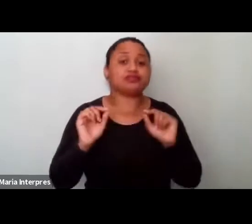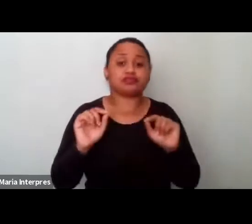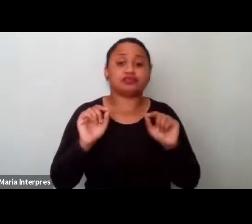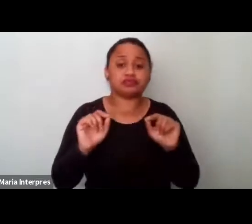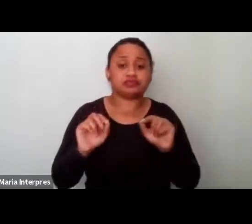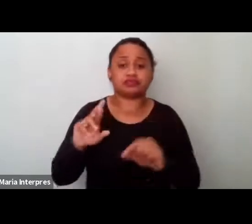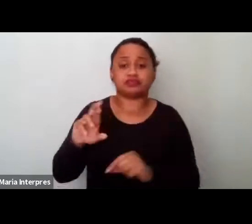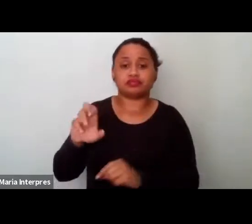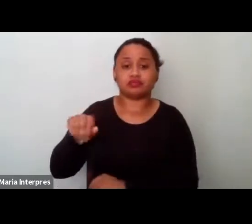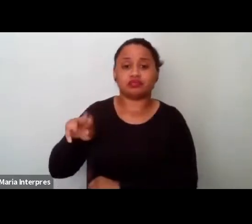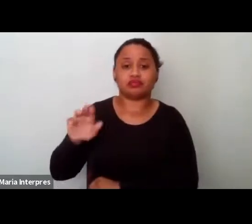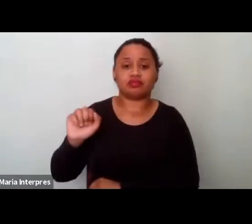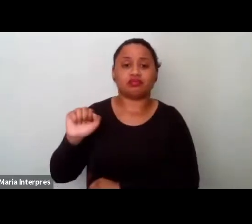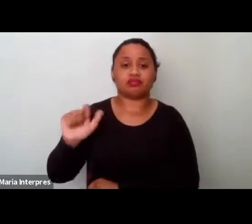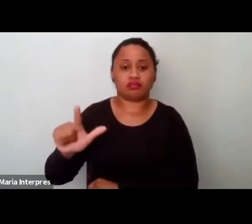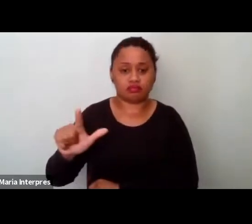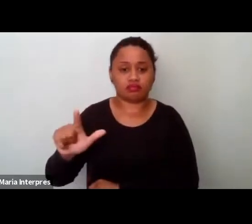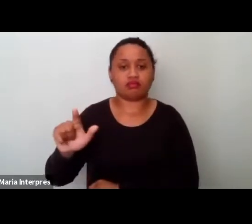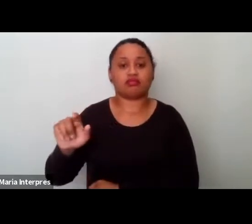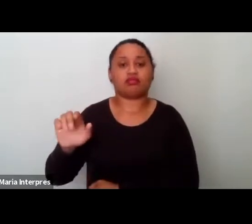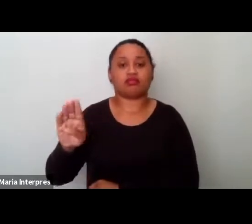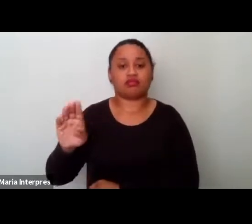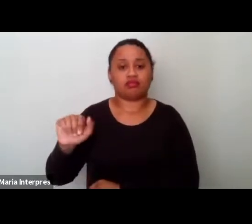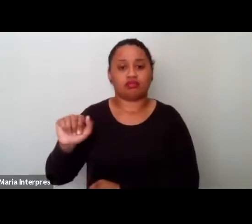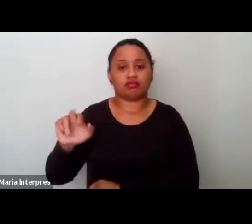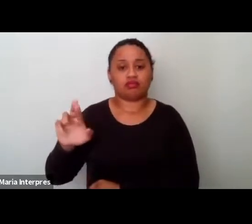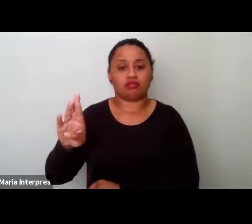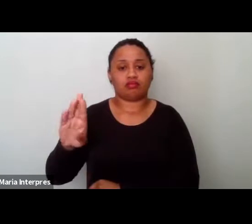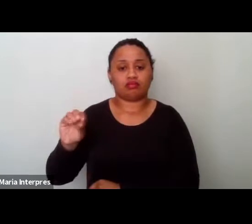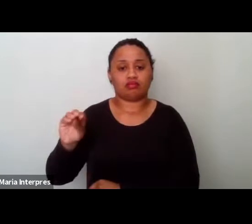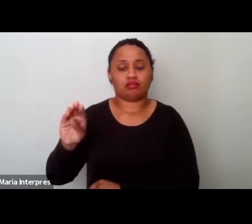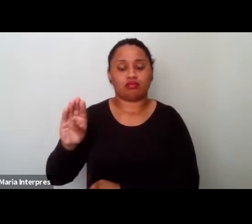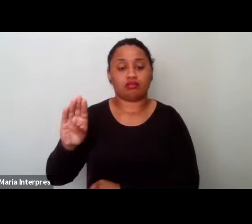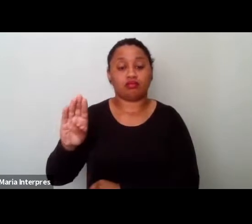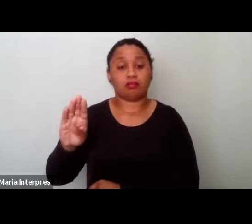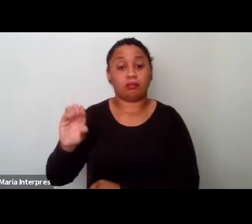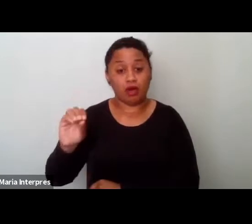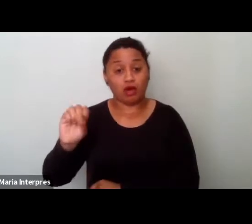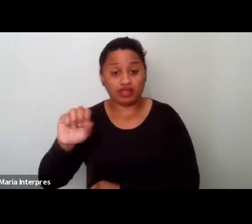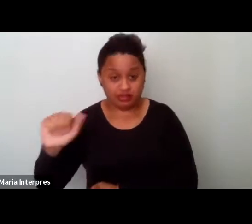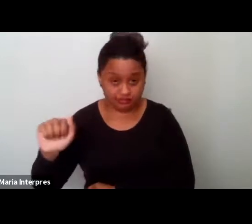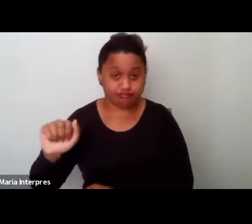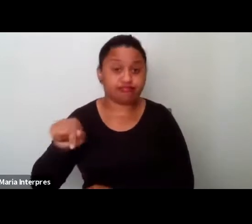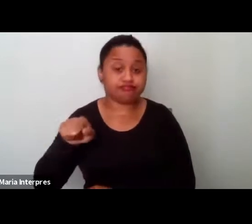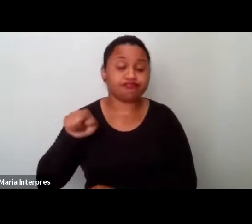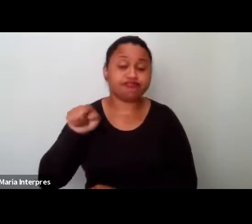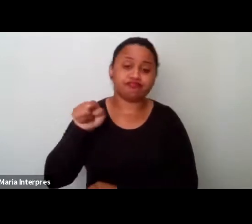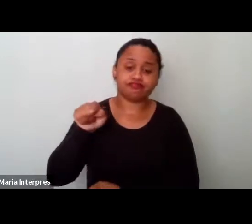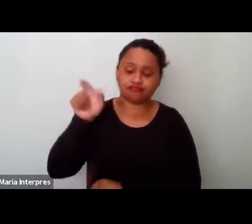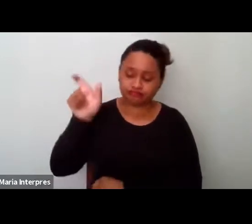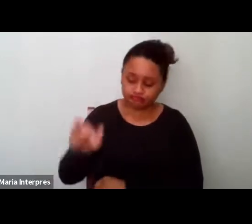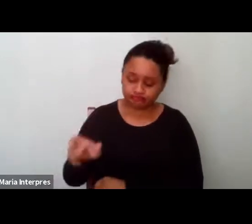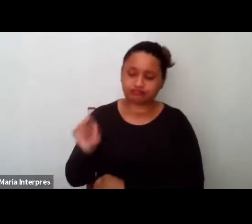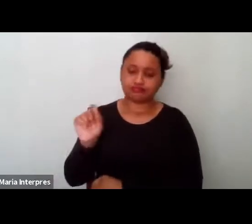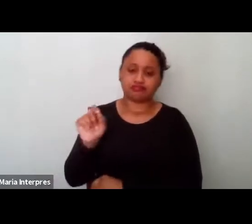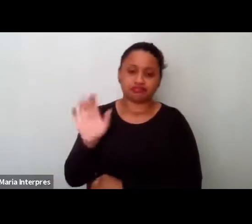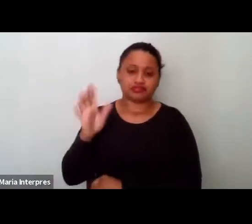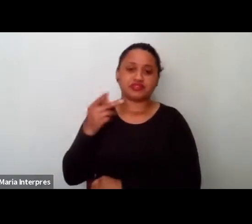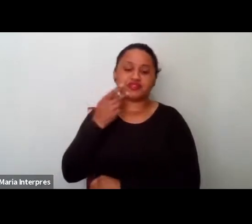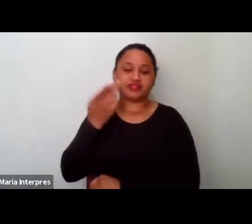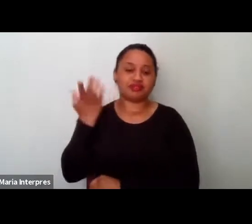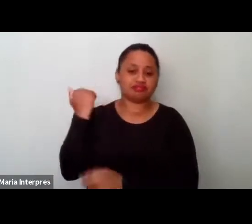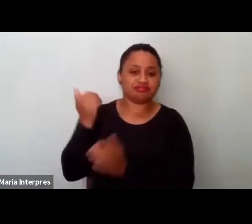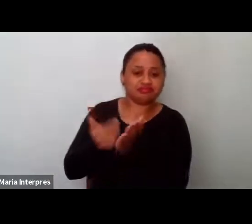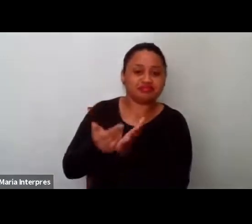a Raquel Barbosa, né, a Raquel Barbosa, ela é, né, como eu já falei no início,